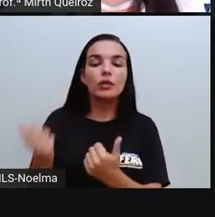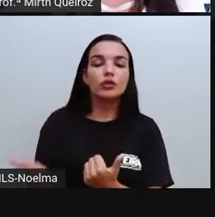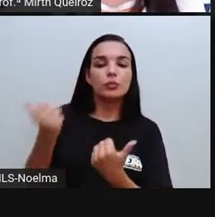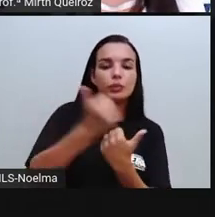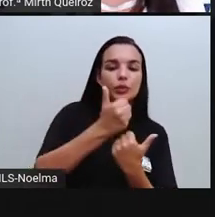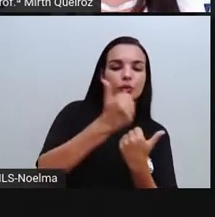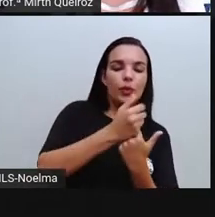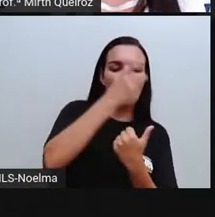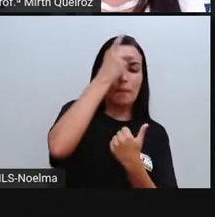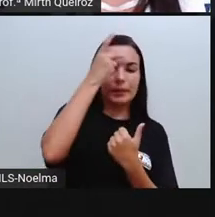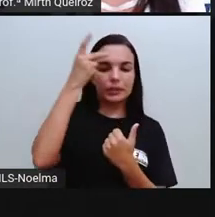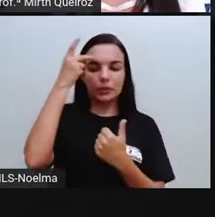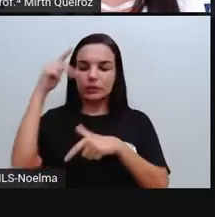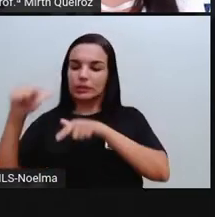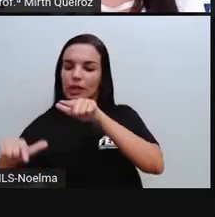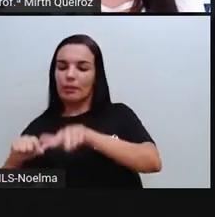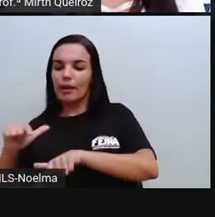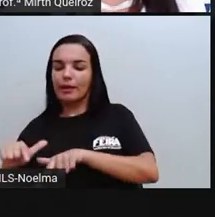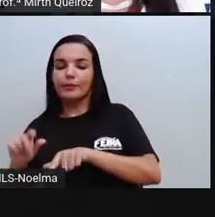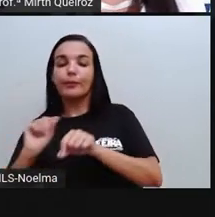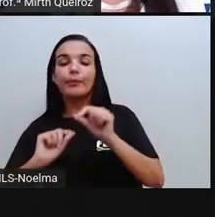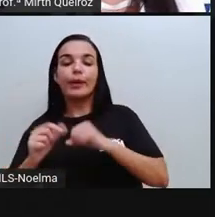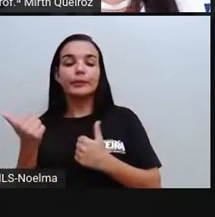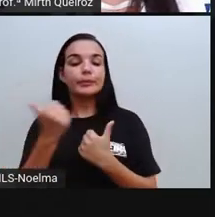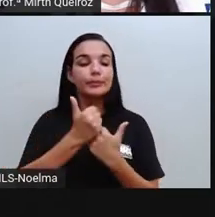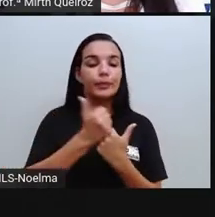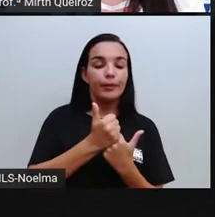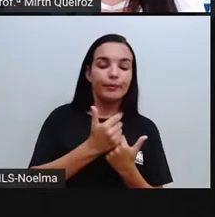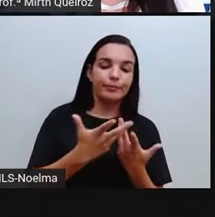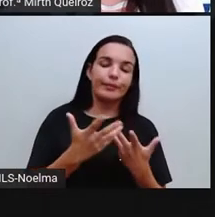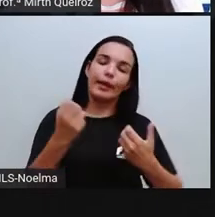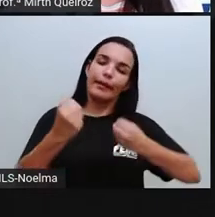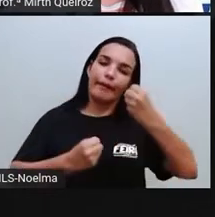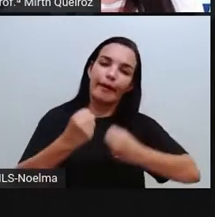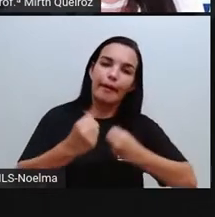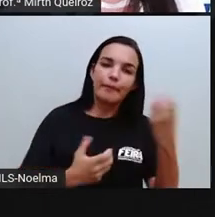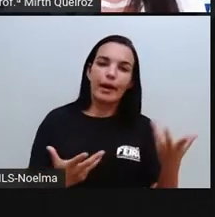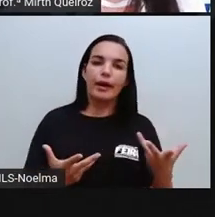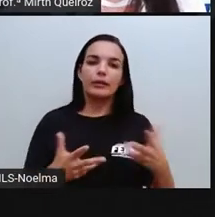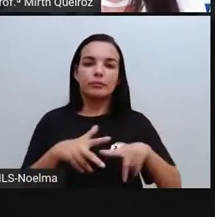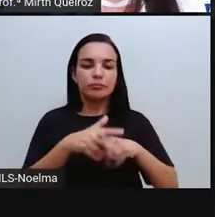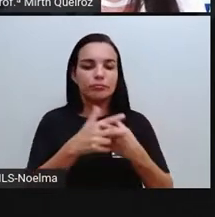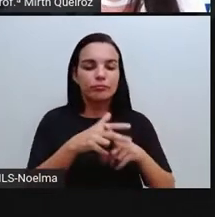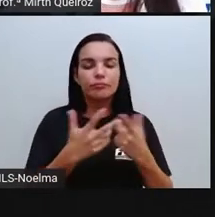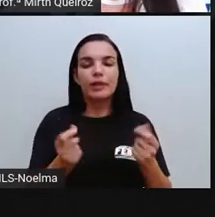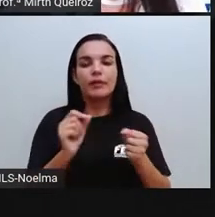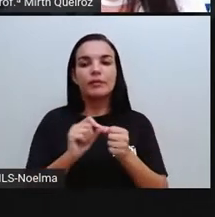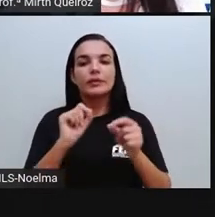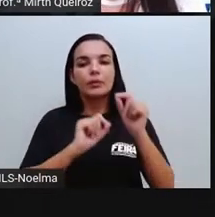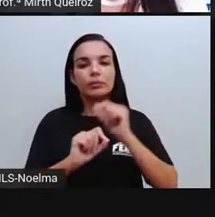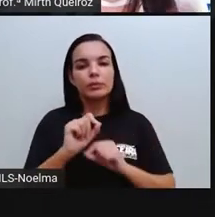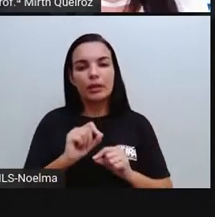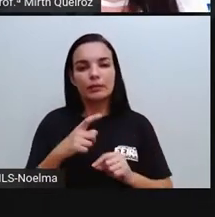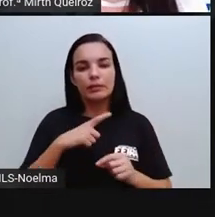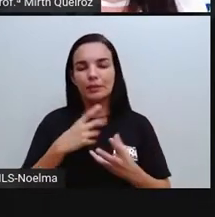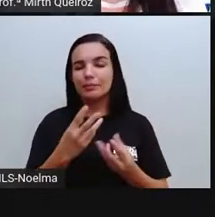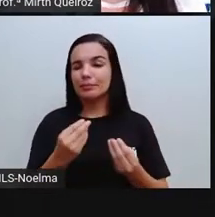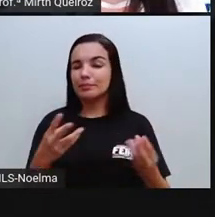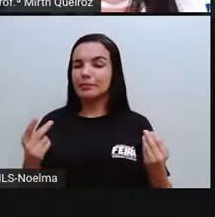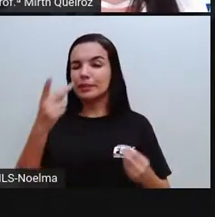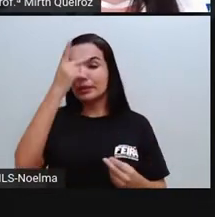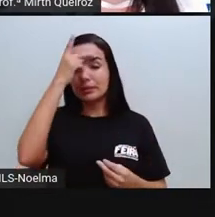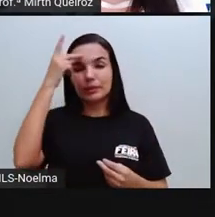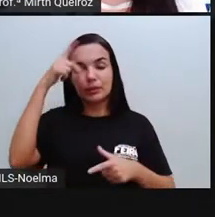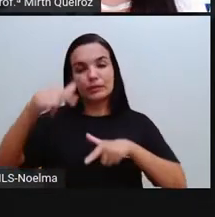intensificação dessa modalidade de migração, uma vez que essas máquinas substituem dezenas